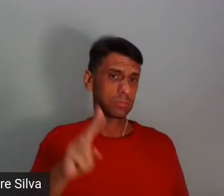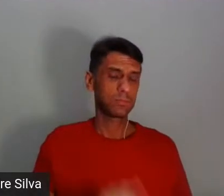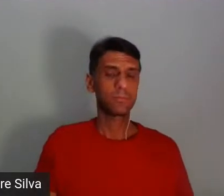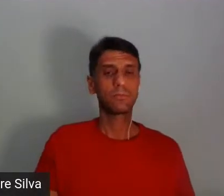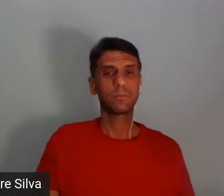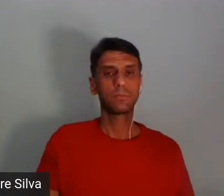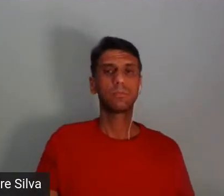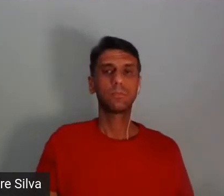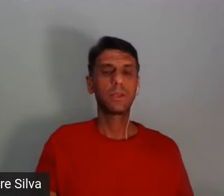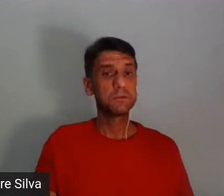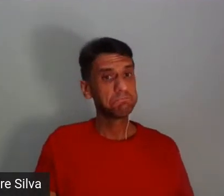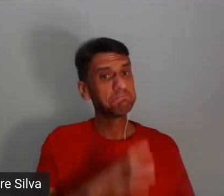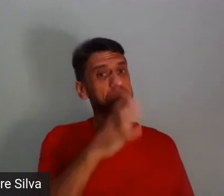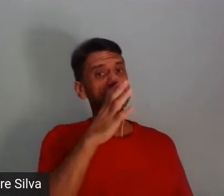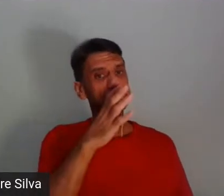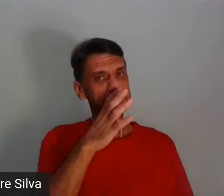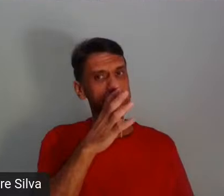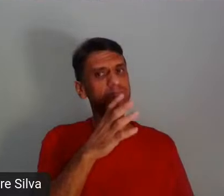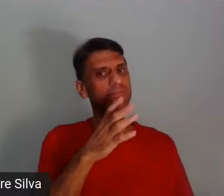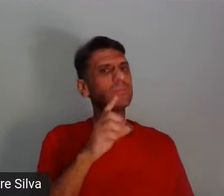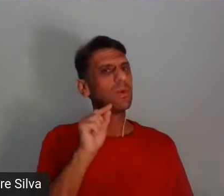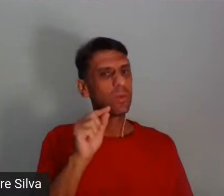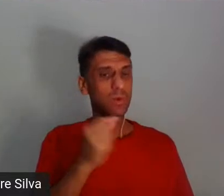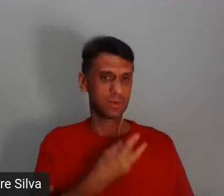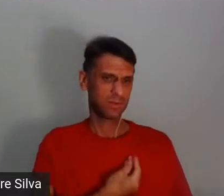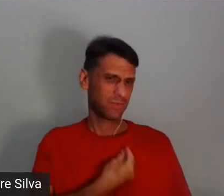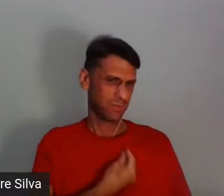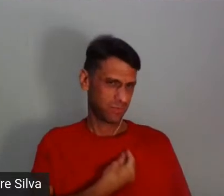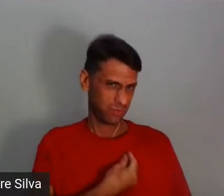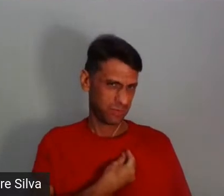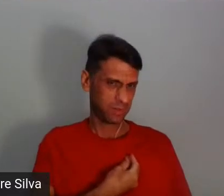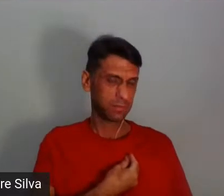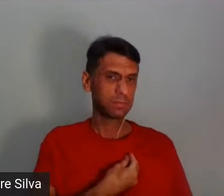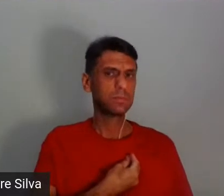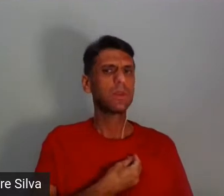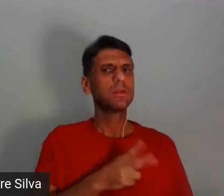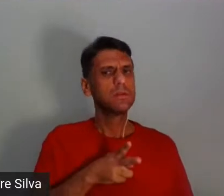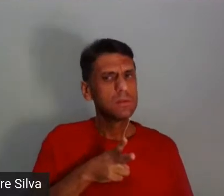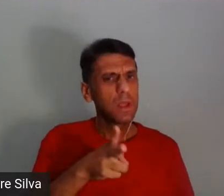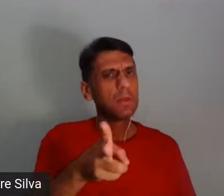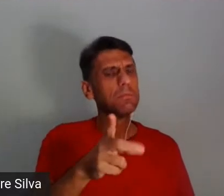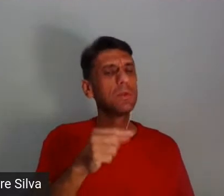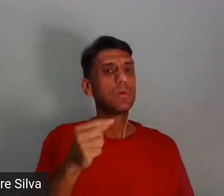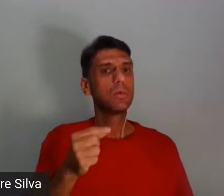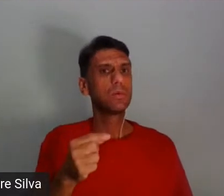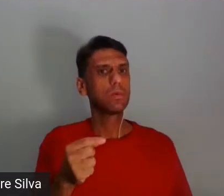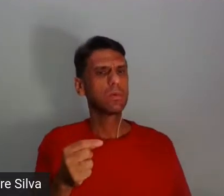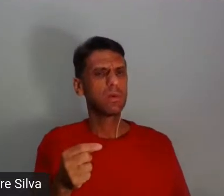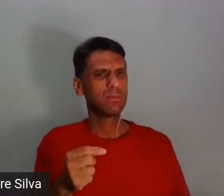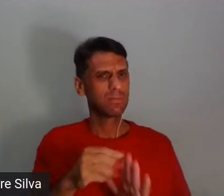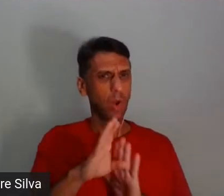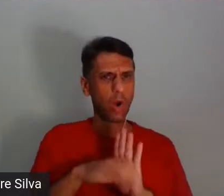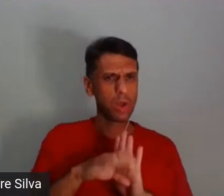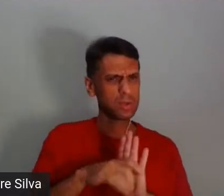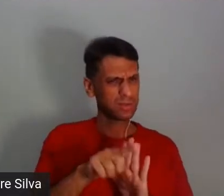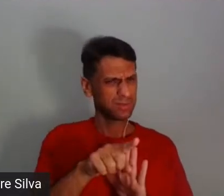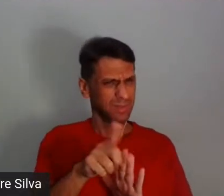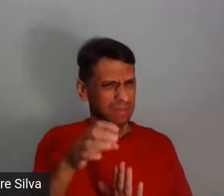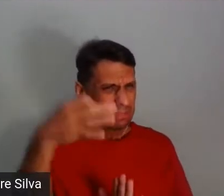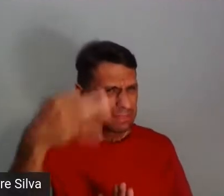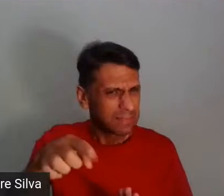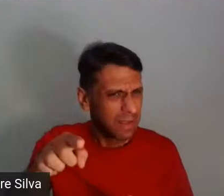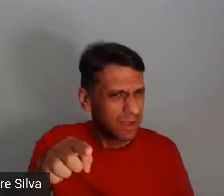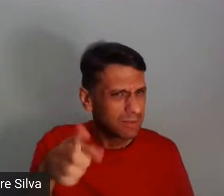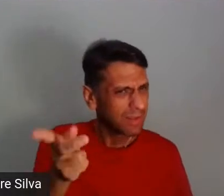É interessante, né? Essa dinâmica da vida, né? Colocando os conceitos em xeque, né? E agora, eu queria